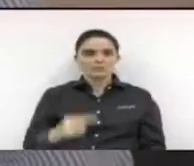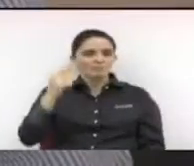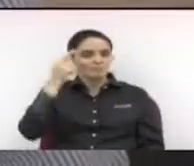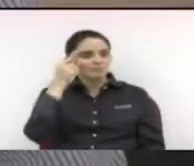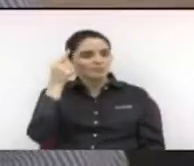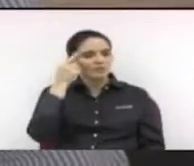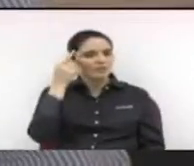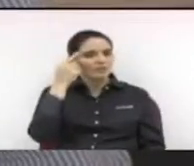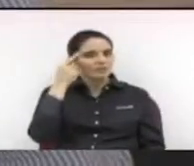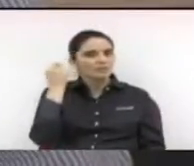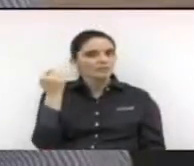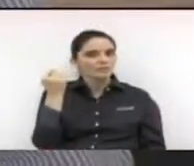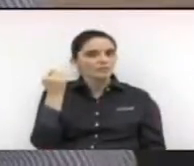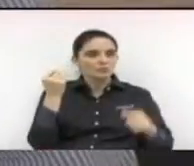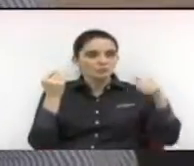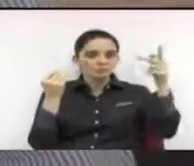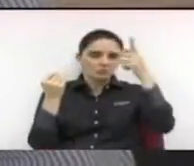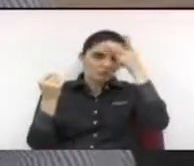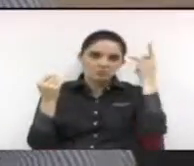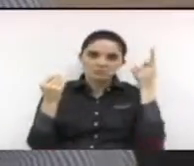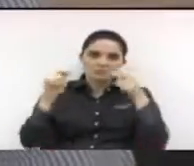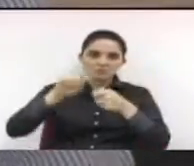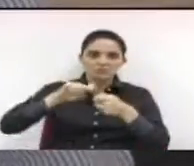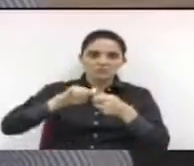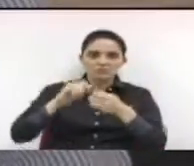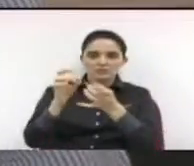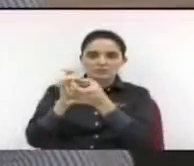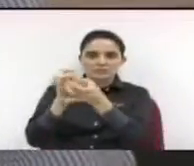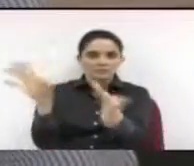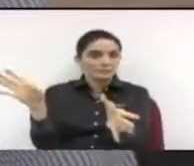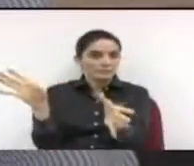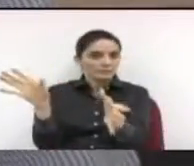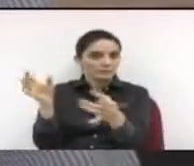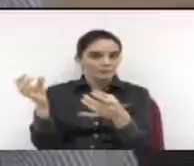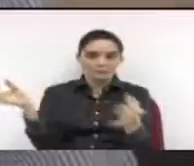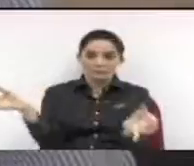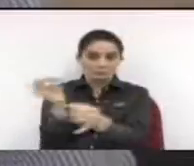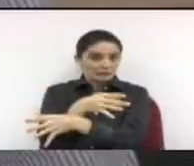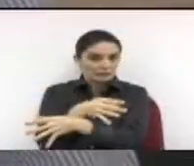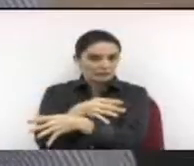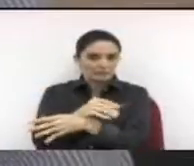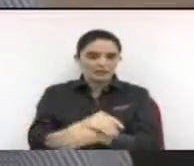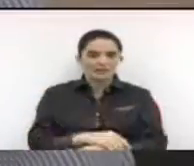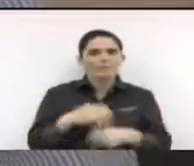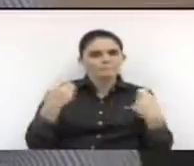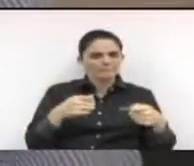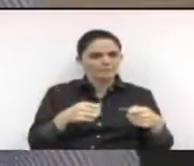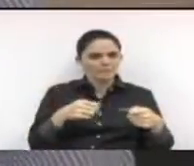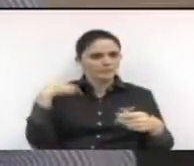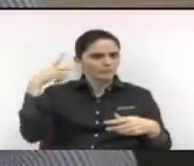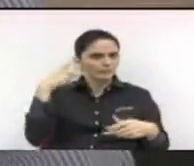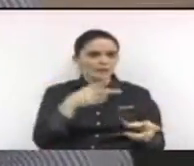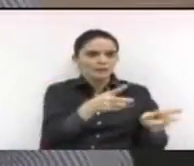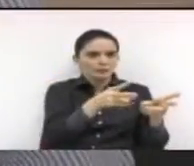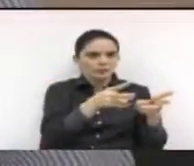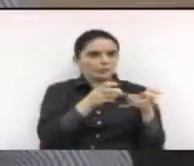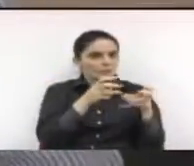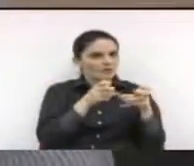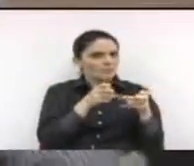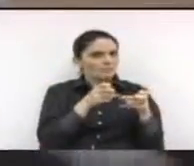acontecer, nós temos que ficar atentos mesmo. Se existe alguma, um boato, pelo menos, nós temos que ficar atentos, para que